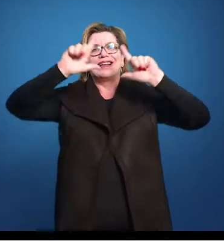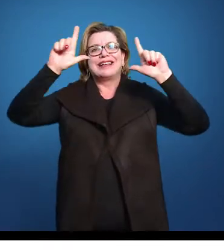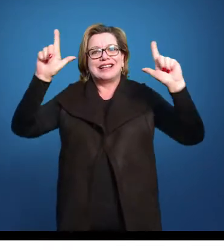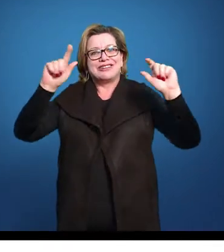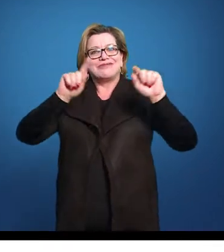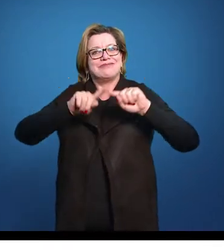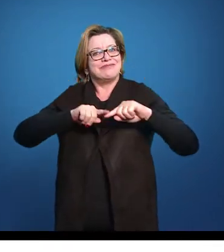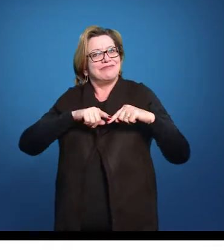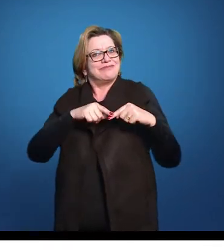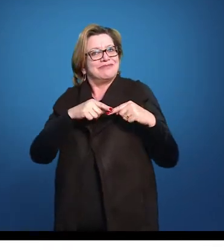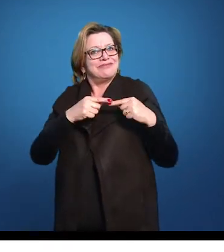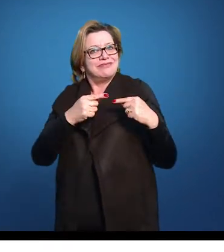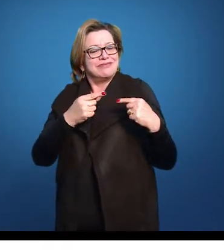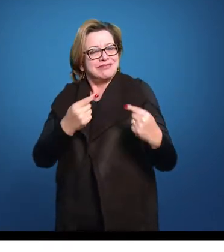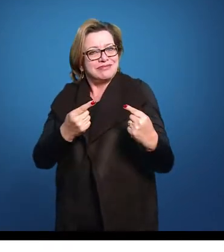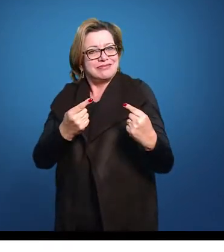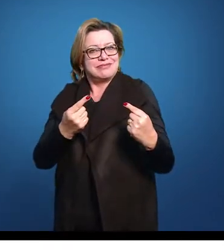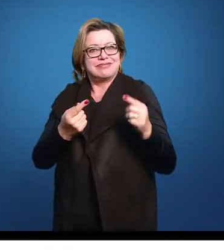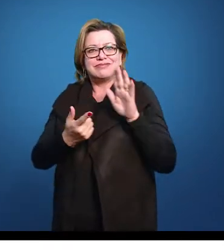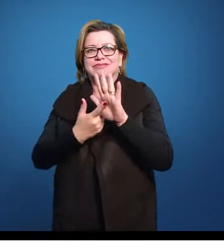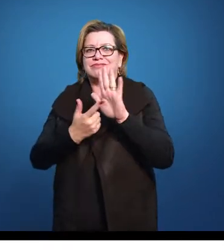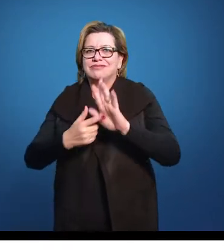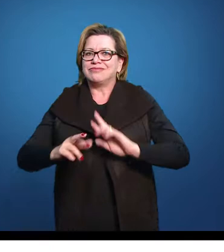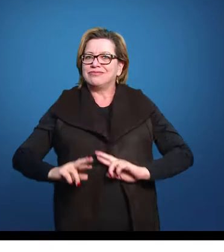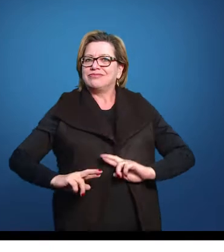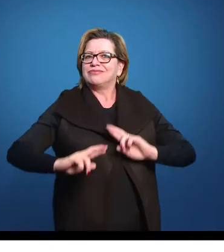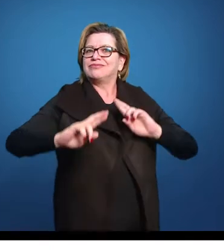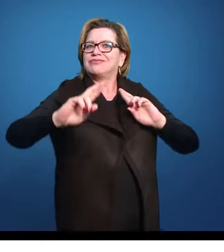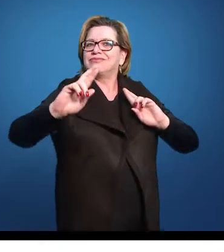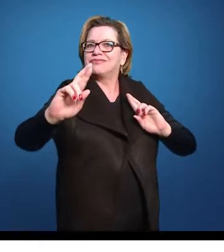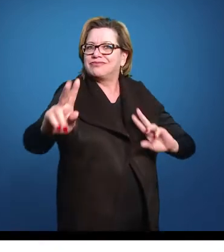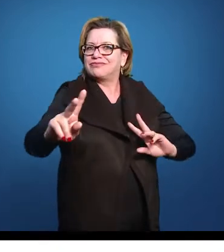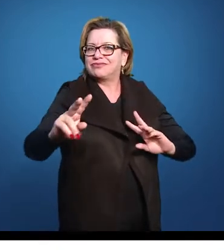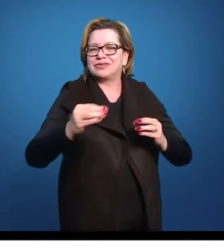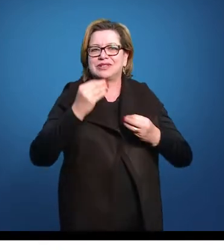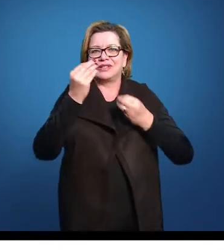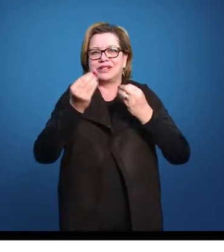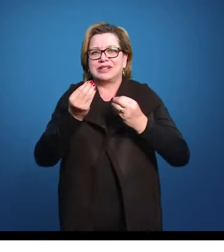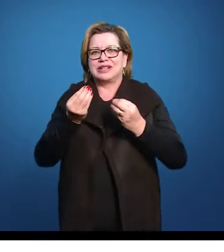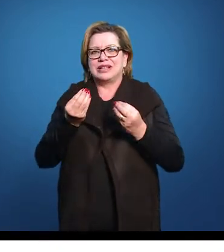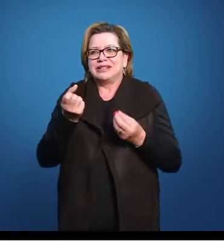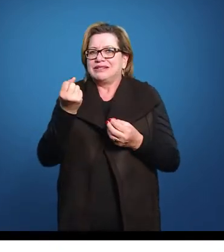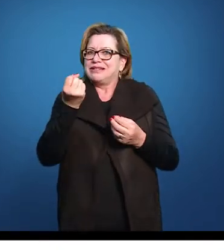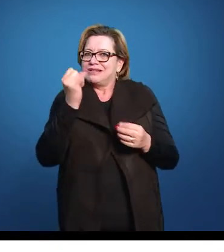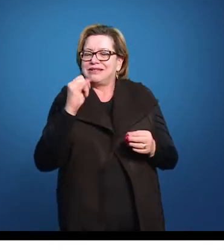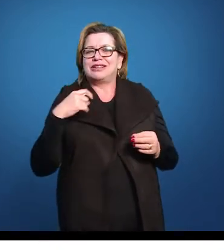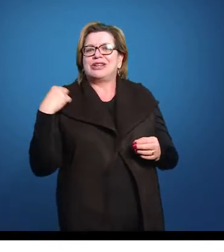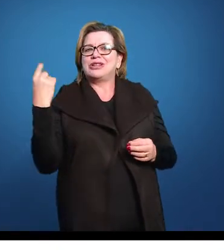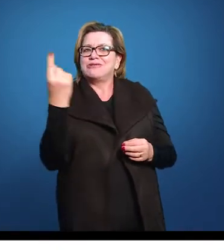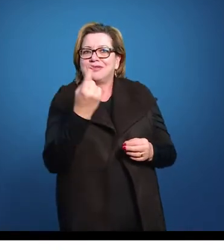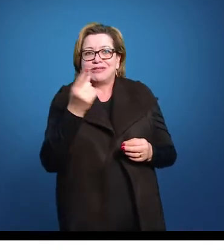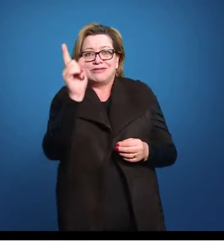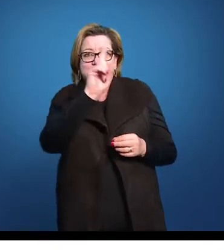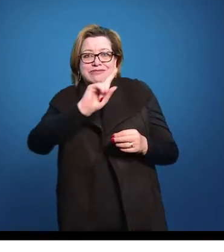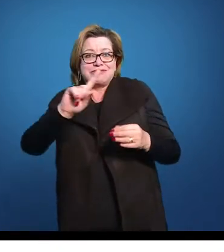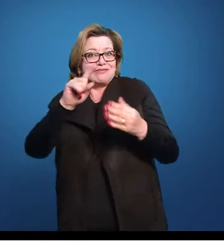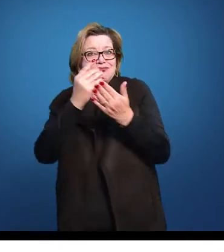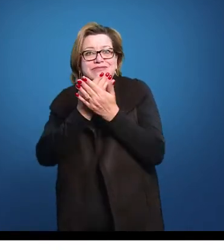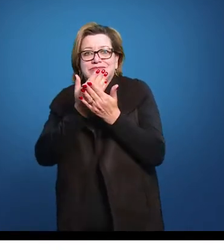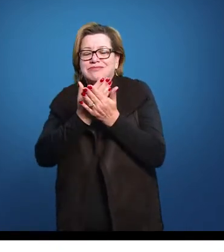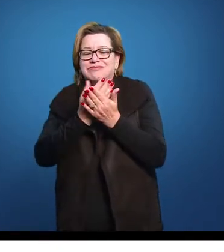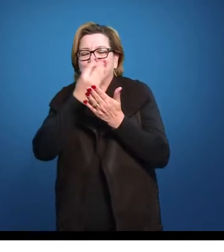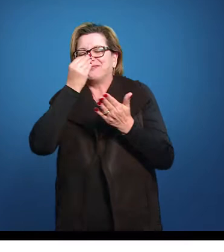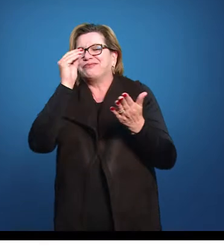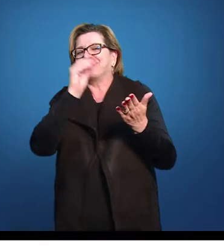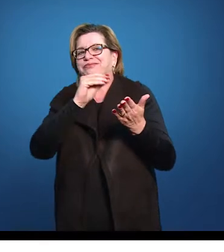uma informação contrária, informação contraposta, que é quando a gente não está estudando, a gente tende a não ler.